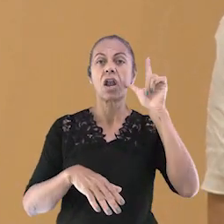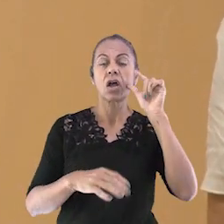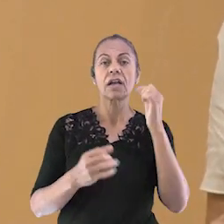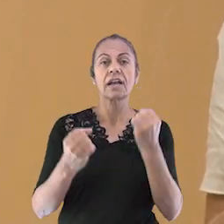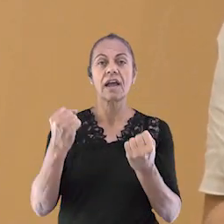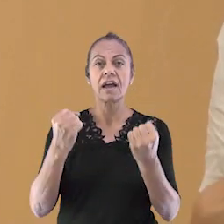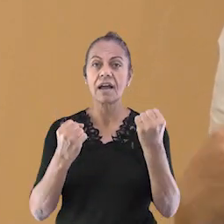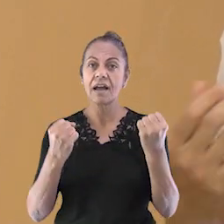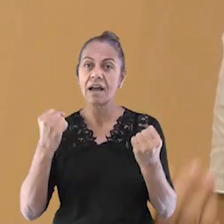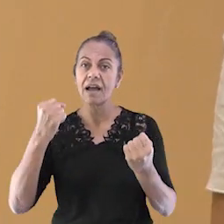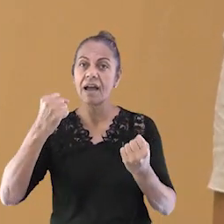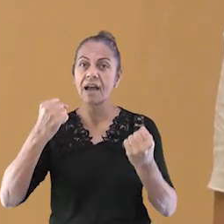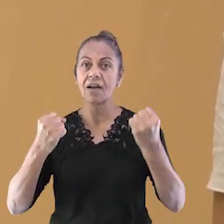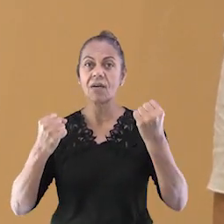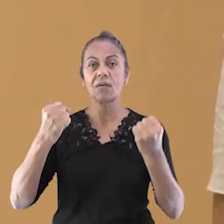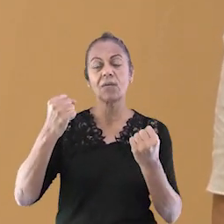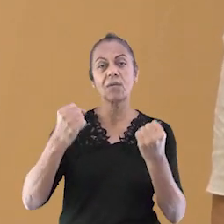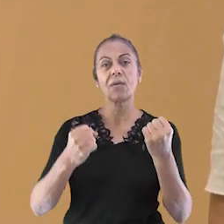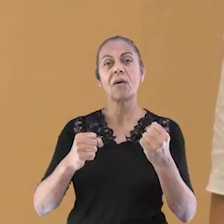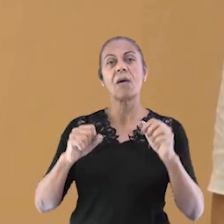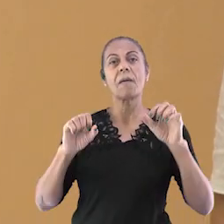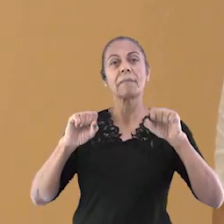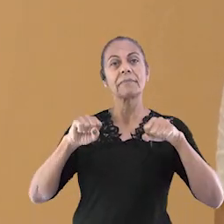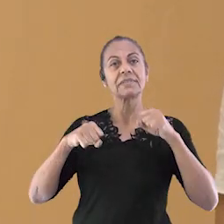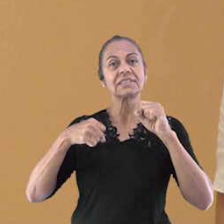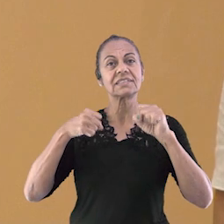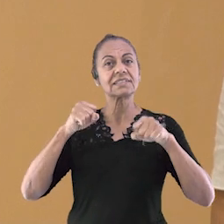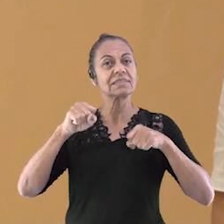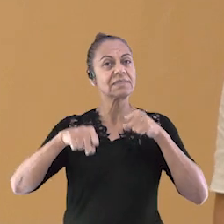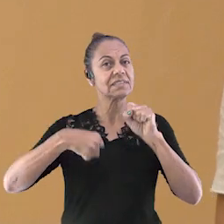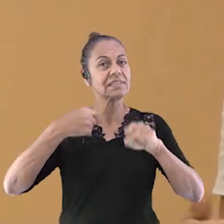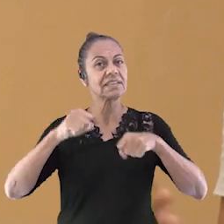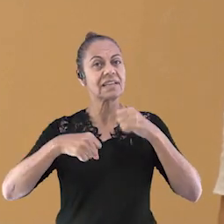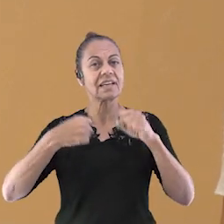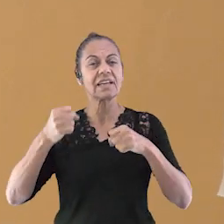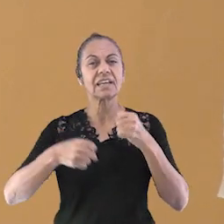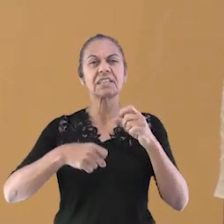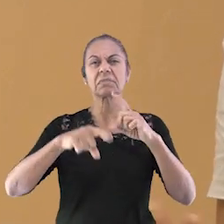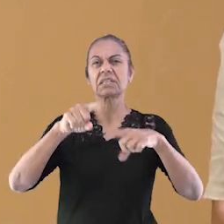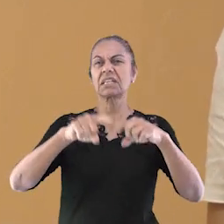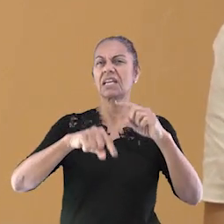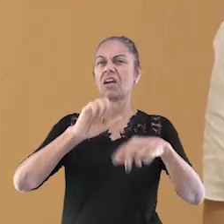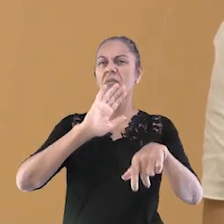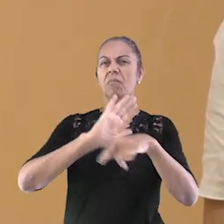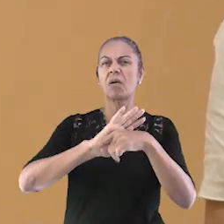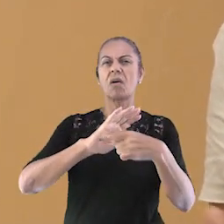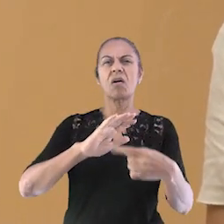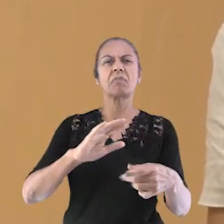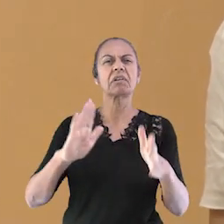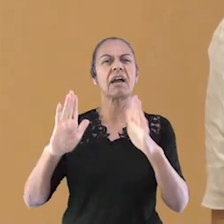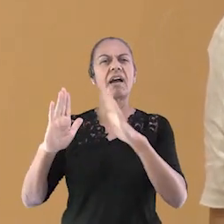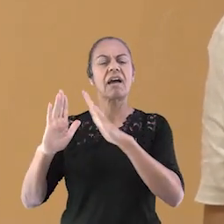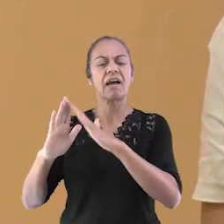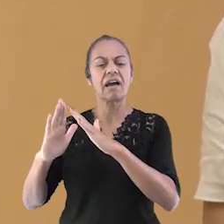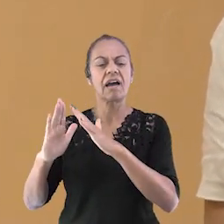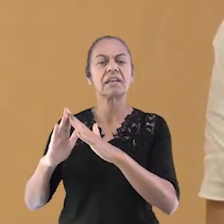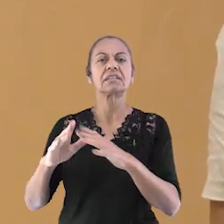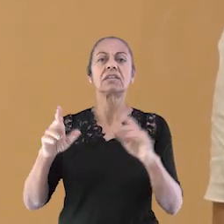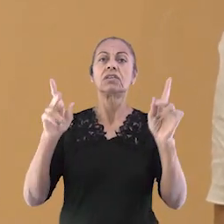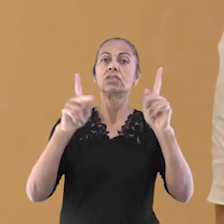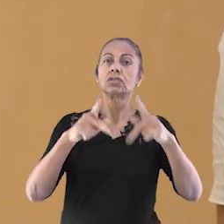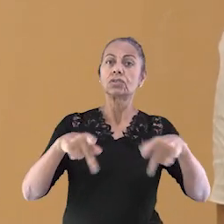lojas de carros, de bicicletas, de utilidades para o lar, como as que estão localizadas nos shoppings, como por exemplo,